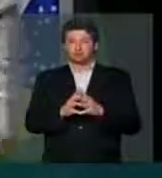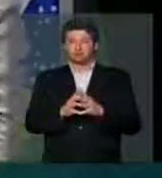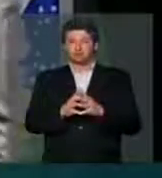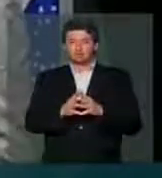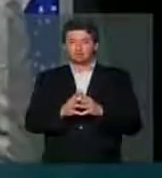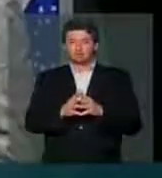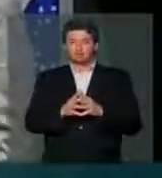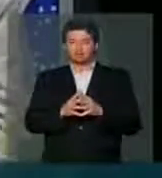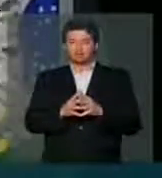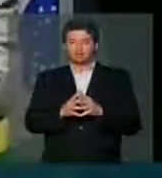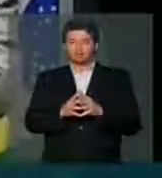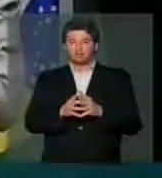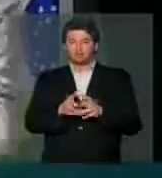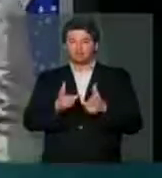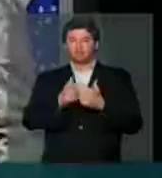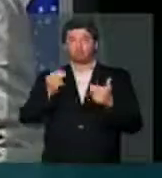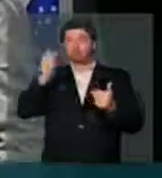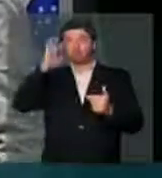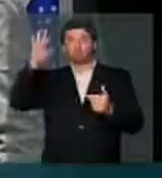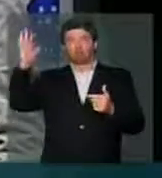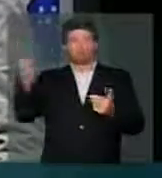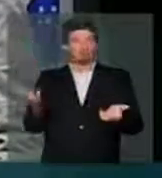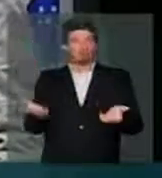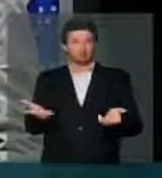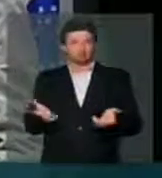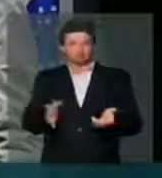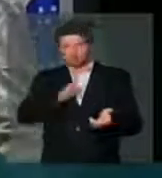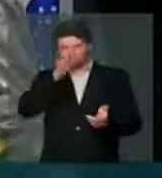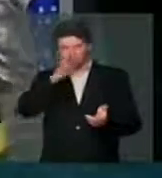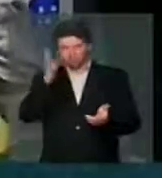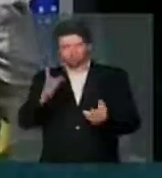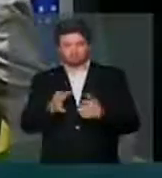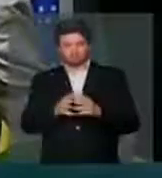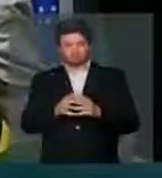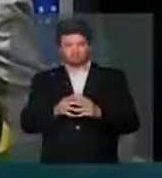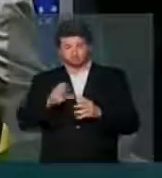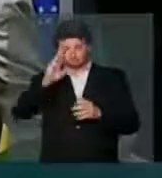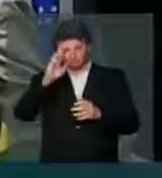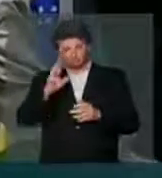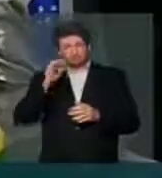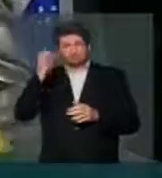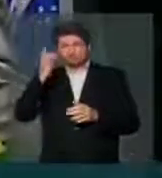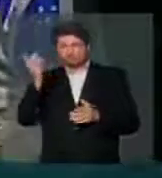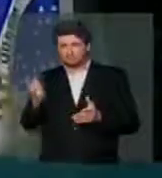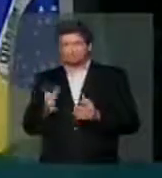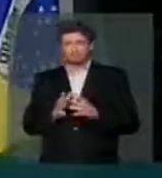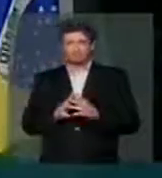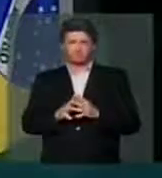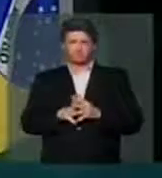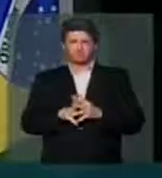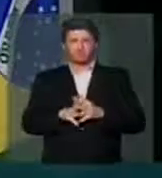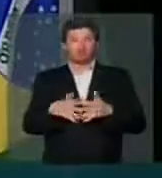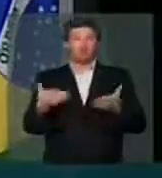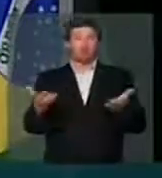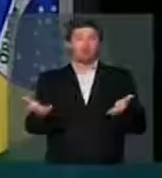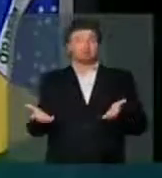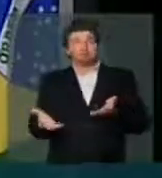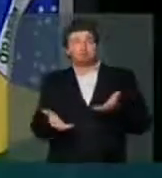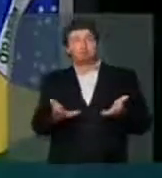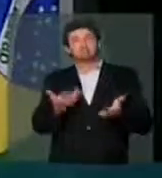fato irreal e leviano senhores deputados e aí